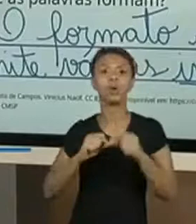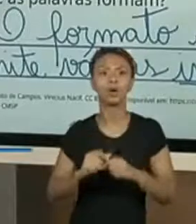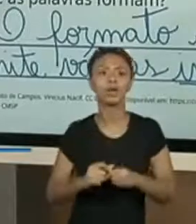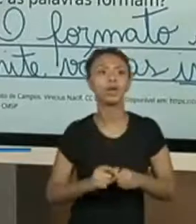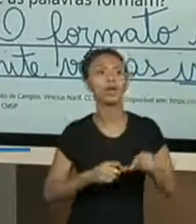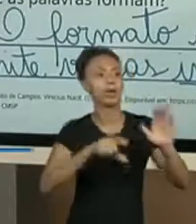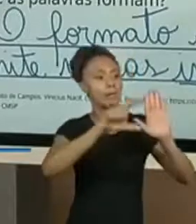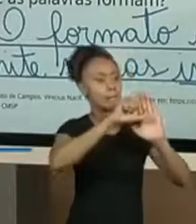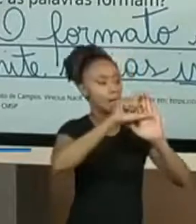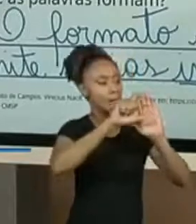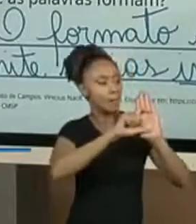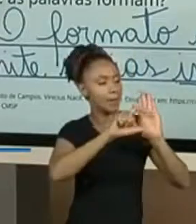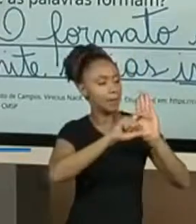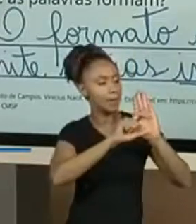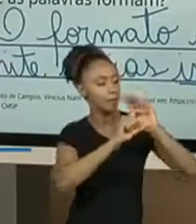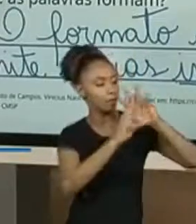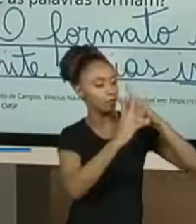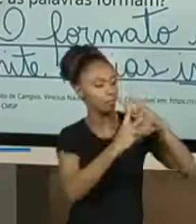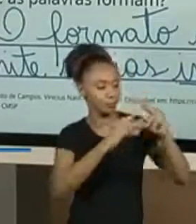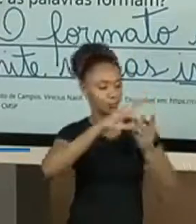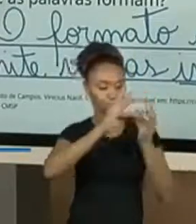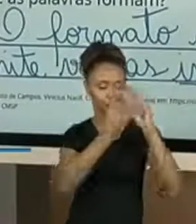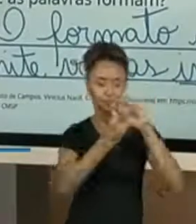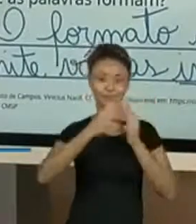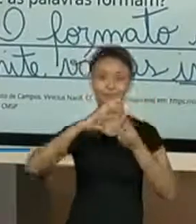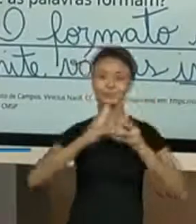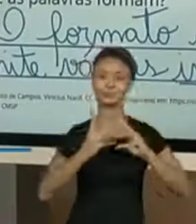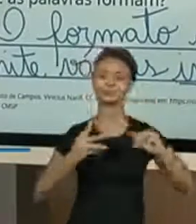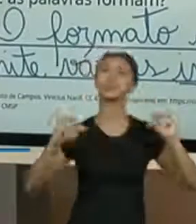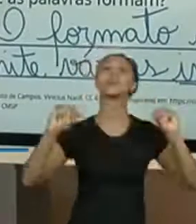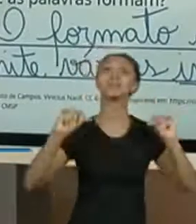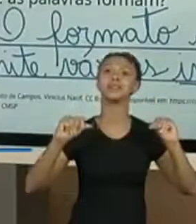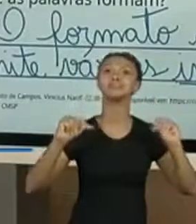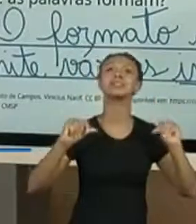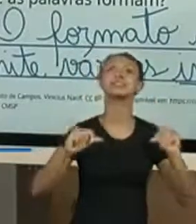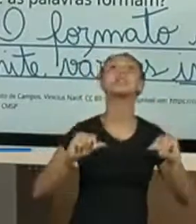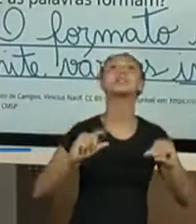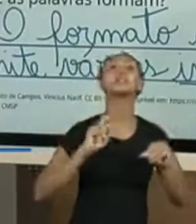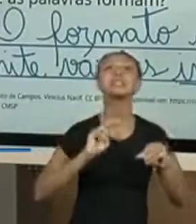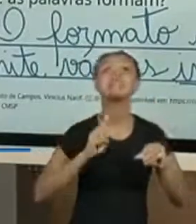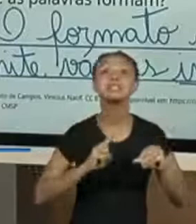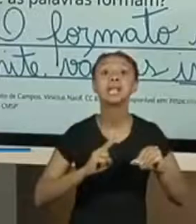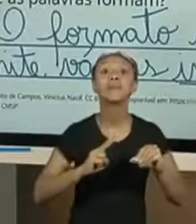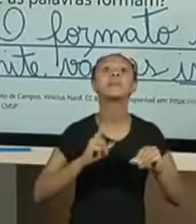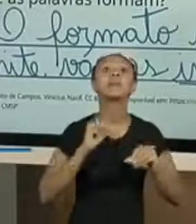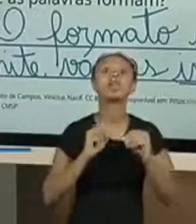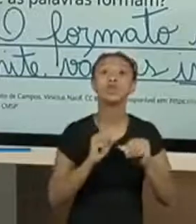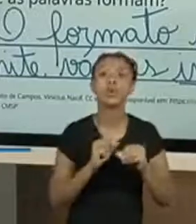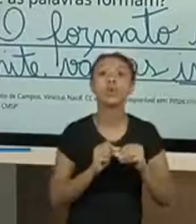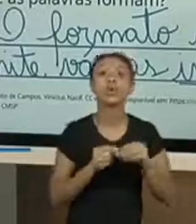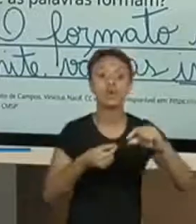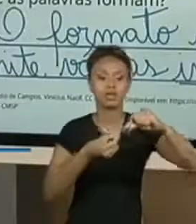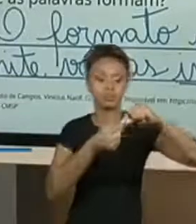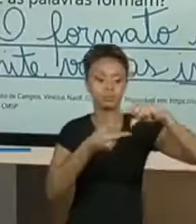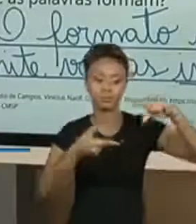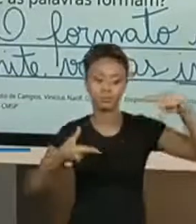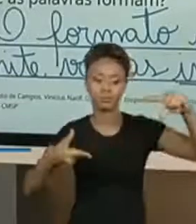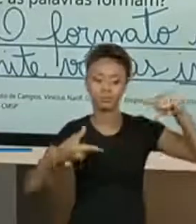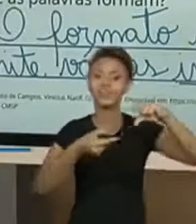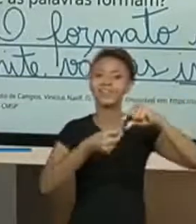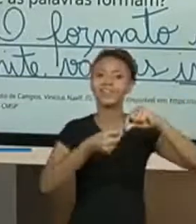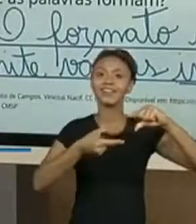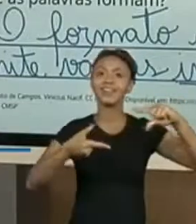do verso tradicional. Com concepção poética, baseada em geometrização, como nesse que a gente viu.